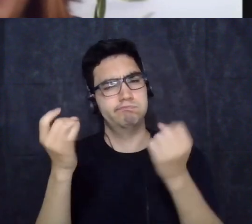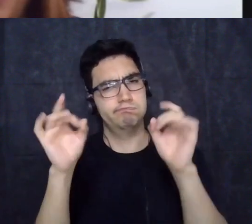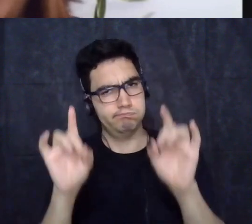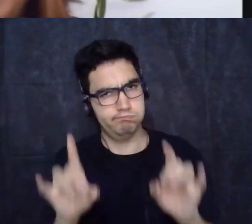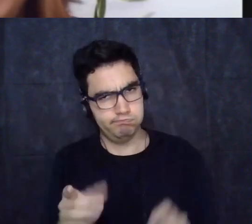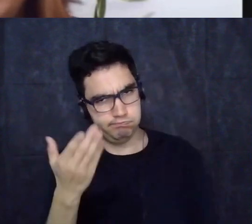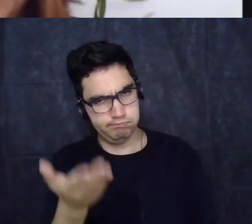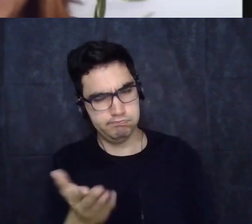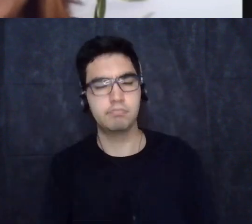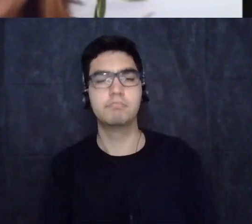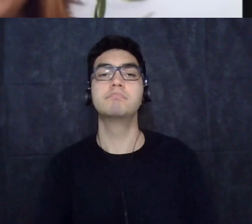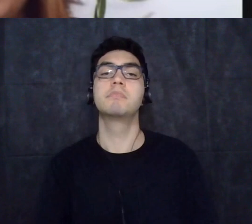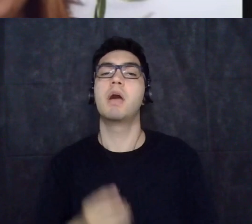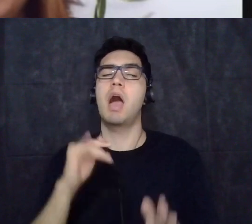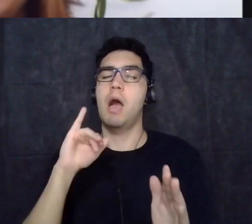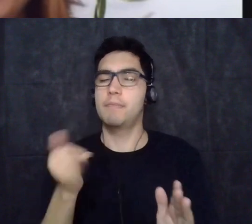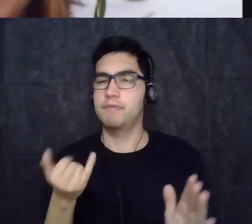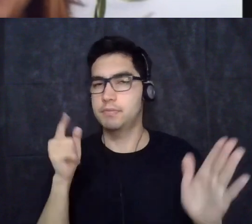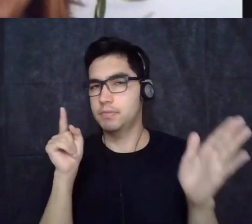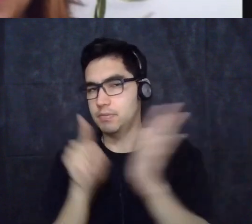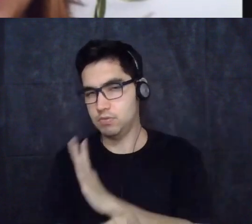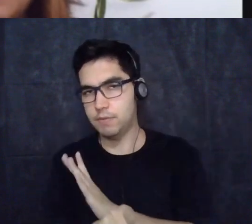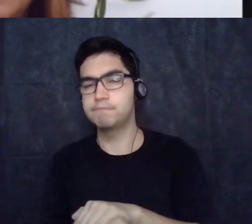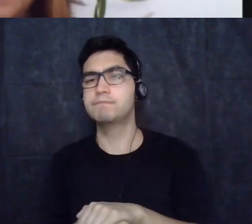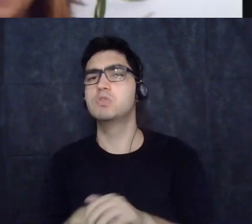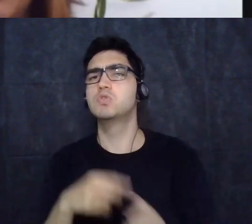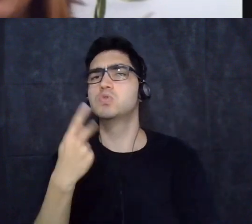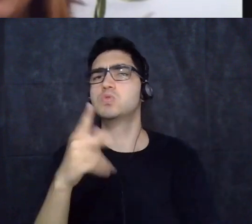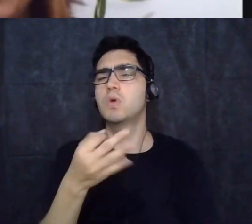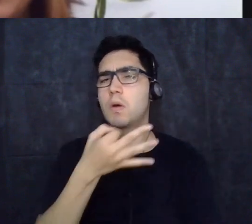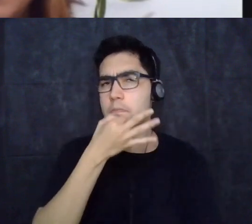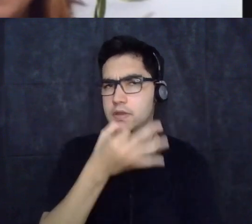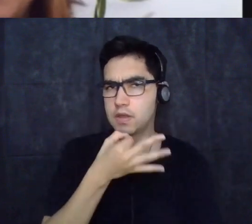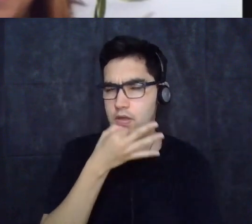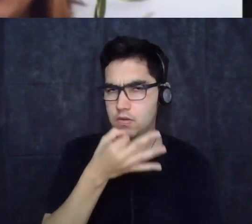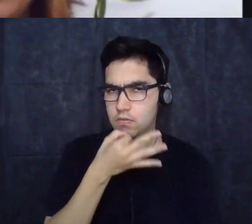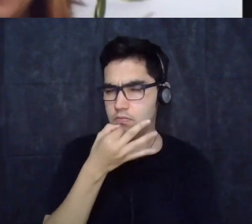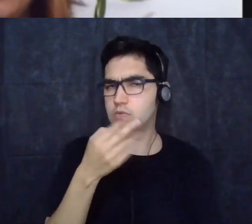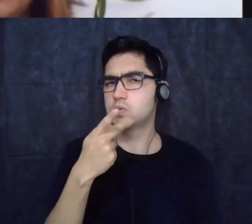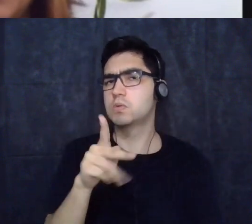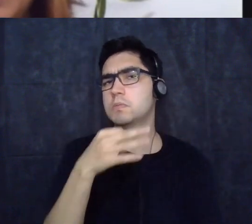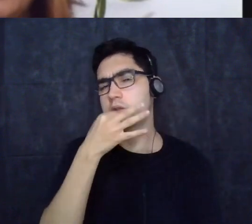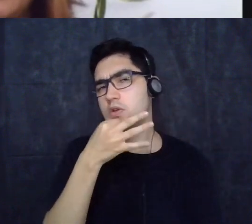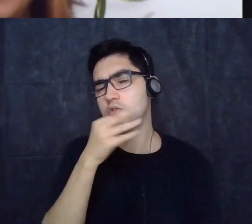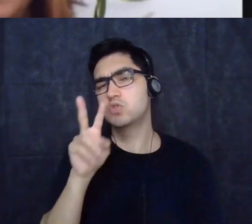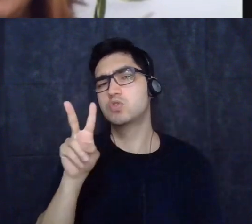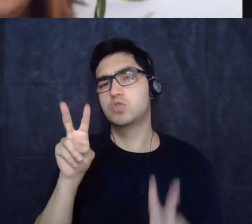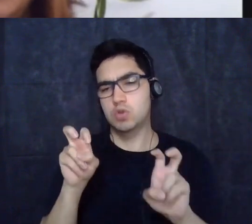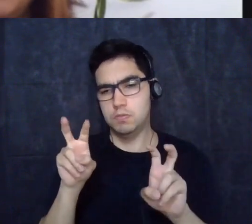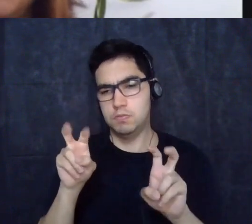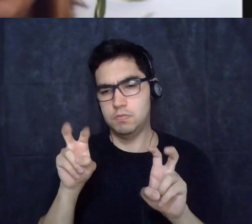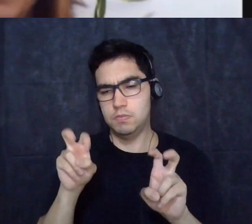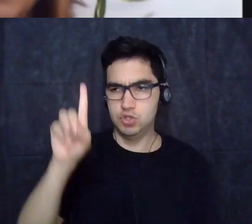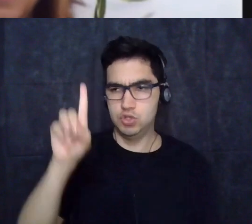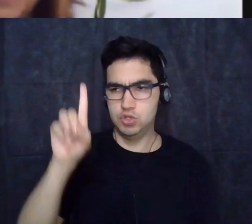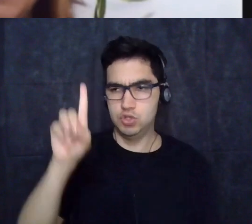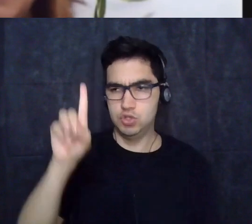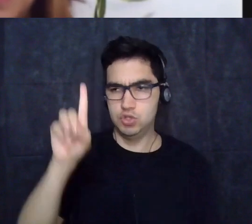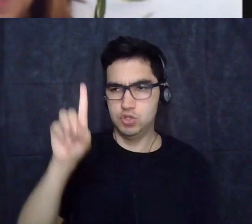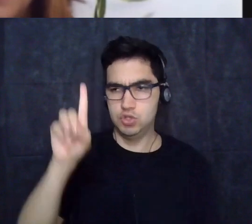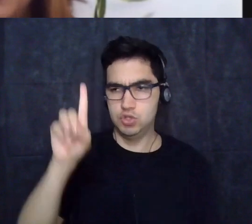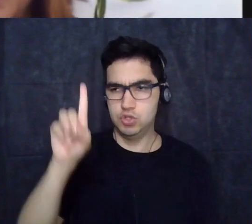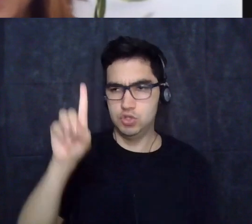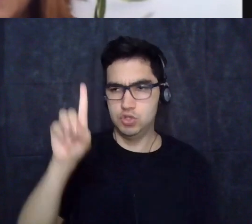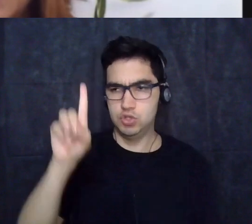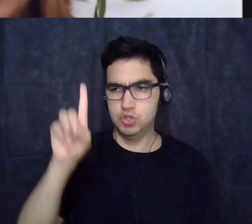perguntar qual a opinião dele sobre a sobrevivência né e o futuro da temática de direitos humanos em tempos de pós